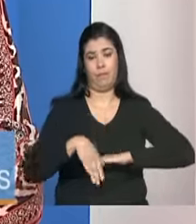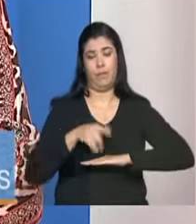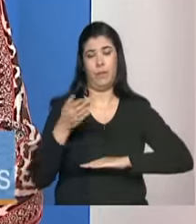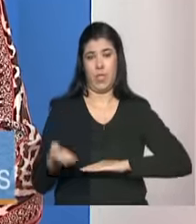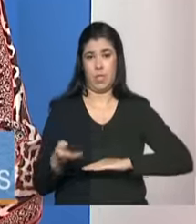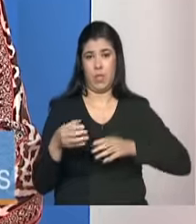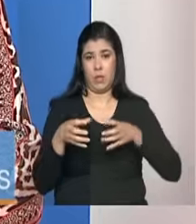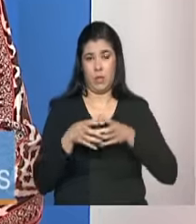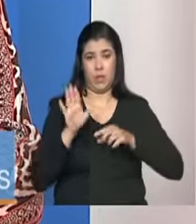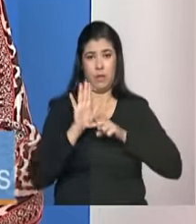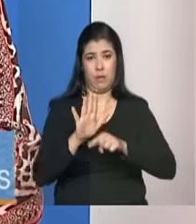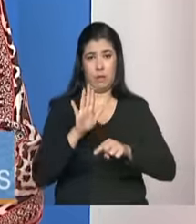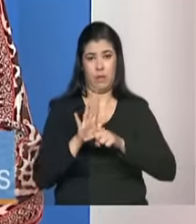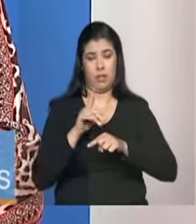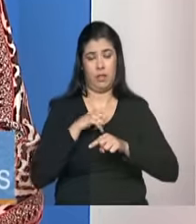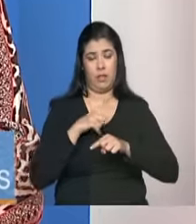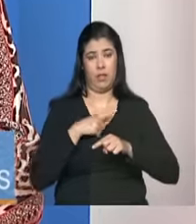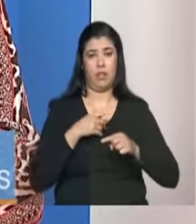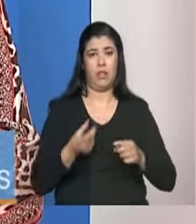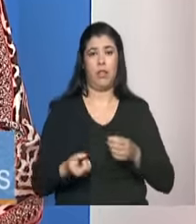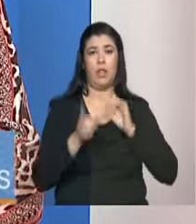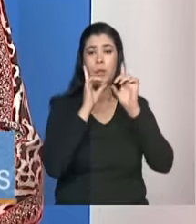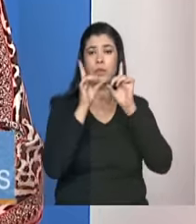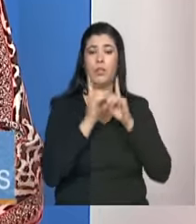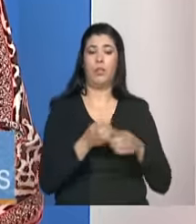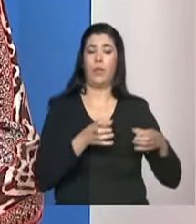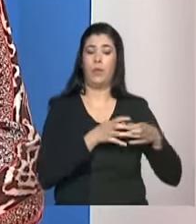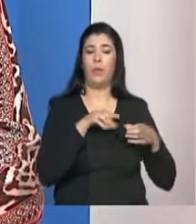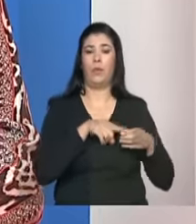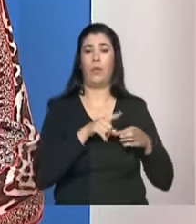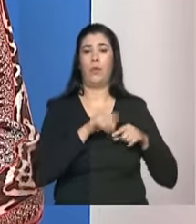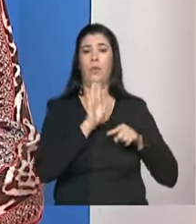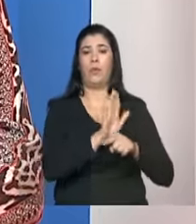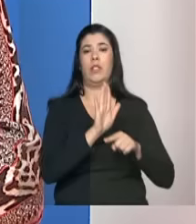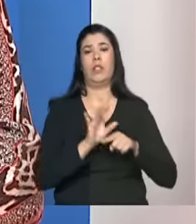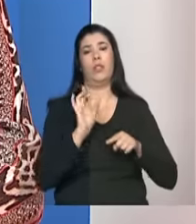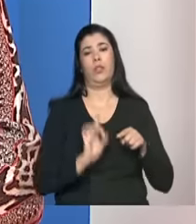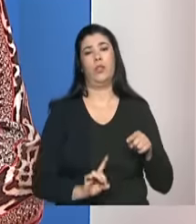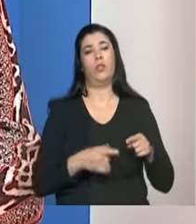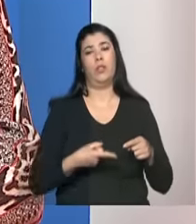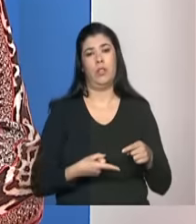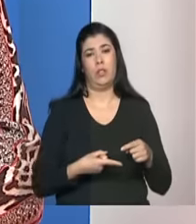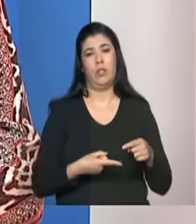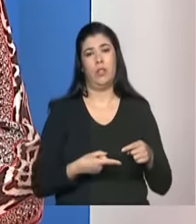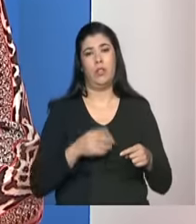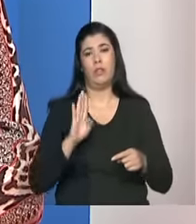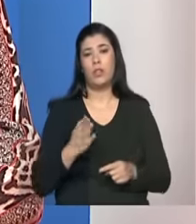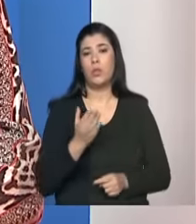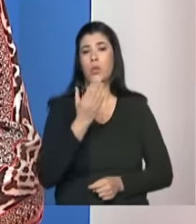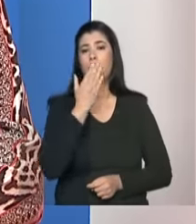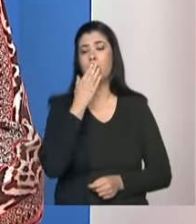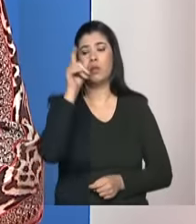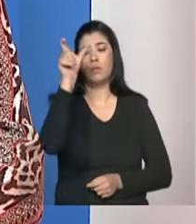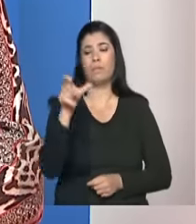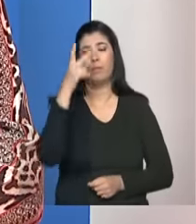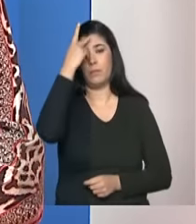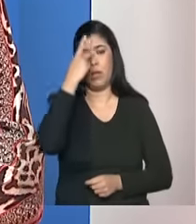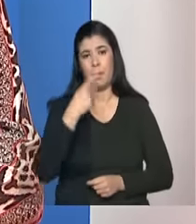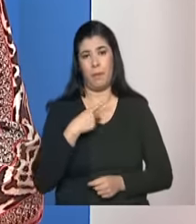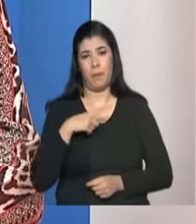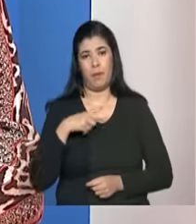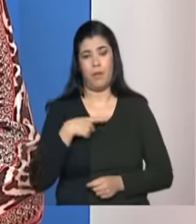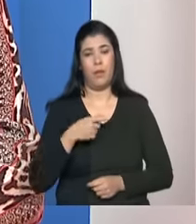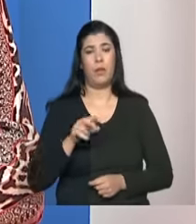com os movimentos com a defesa de direitos da população em situação de rua. Na tipificação como eu disse a gente tem os serviços de